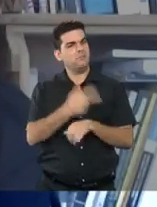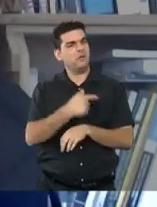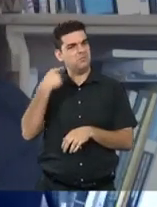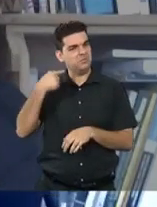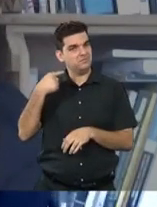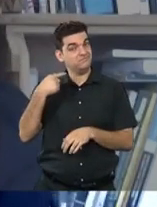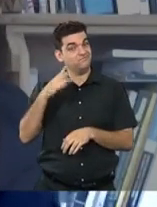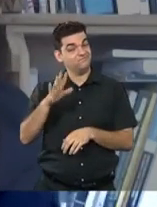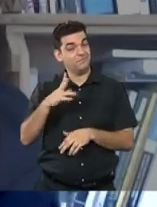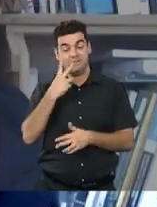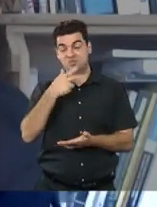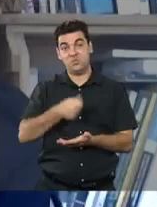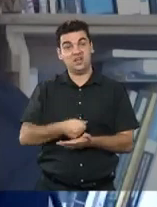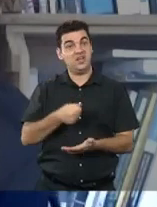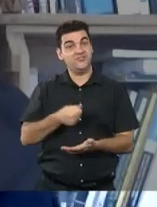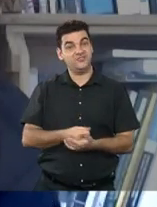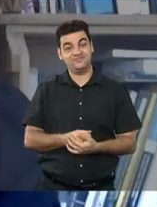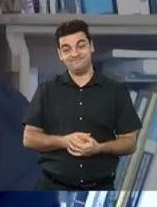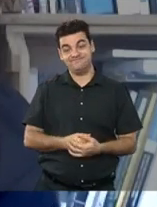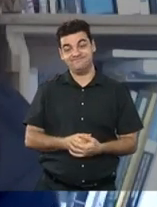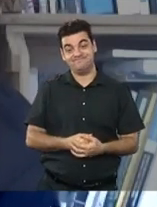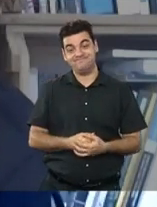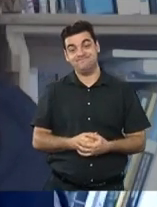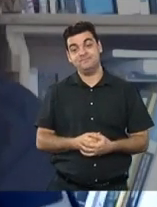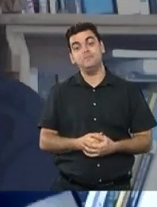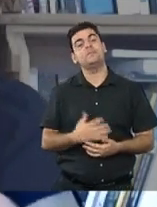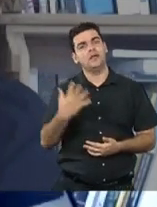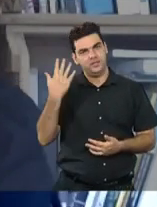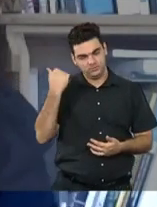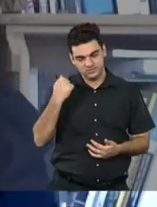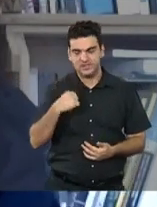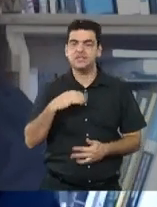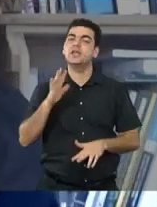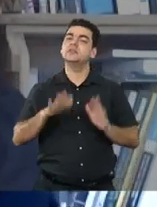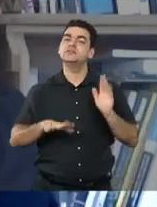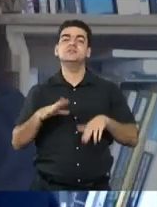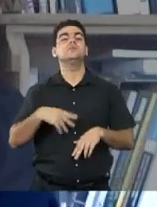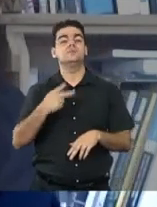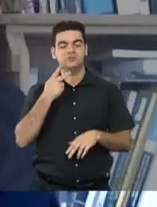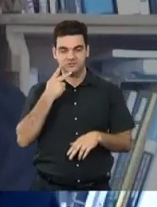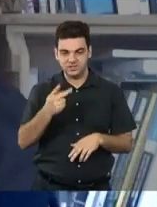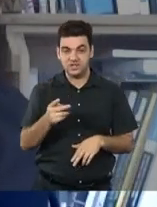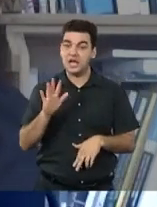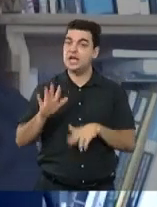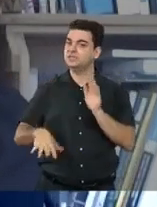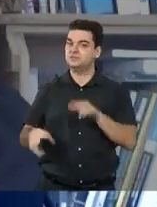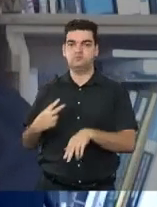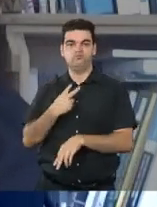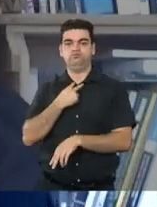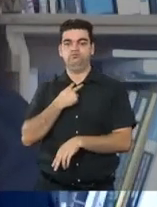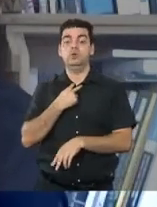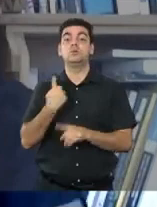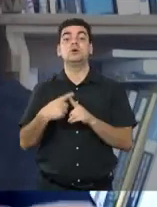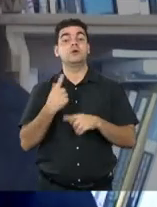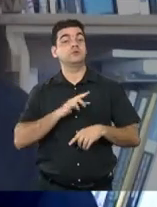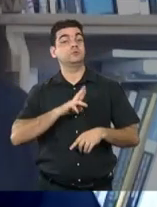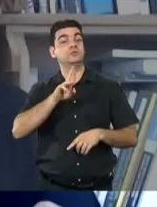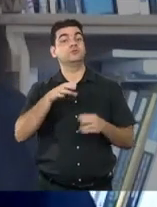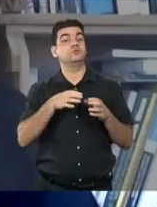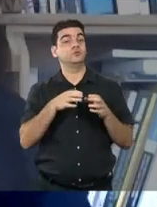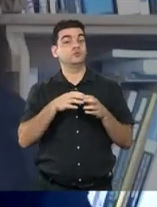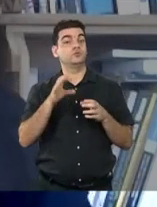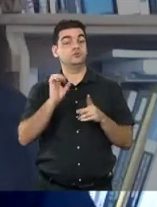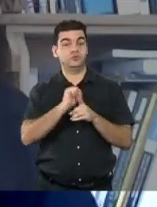Agora, é importante lembrar do meu local de fala. Eu falo de um... Represento um grupo social que